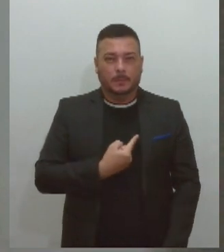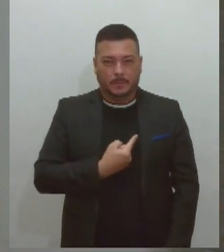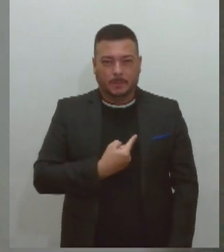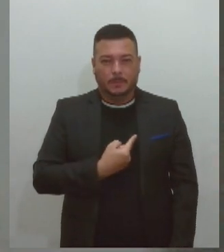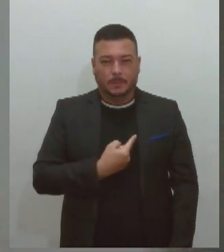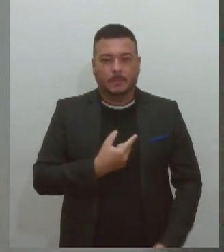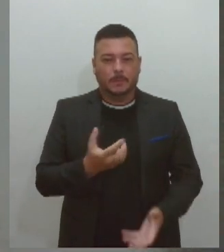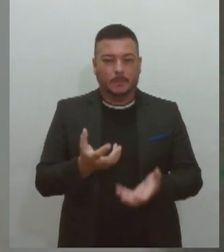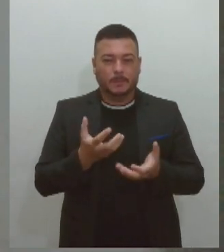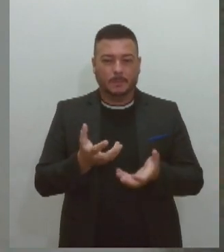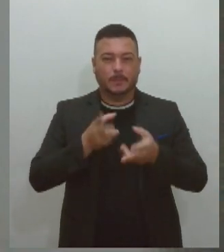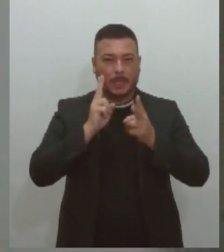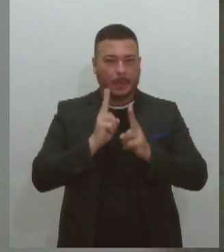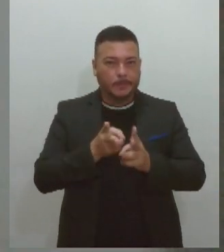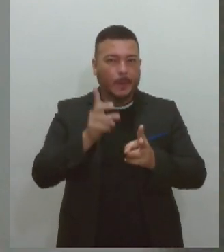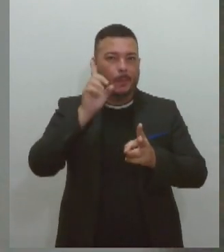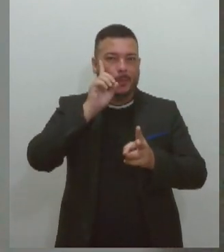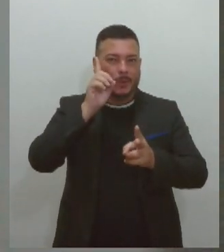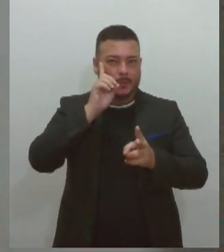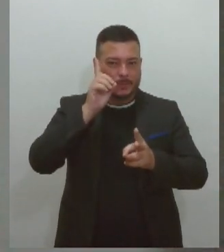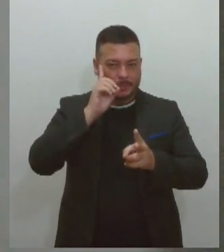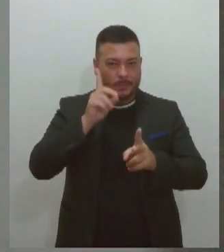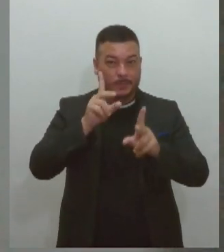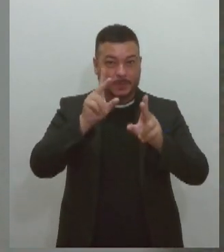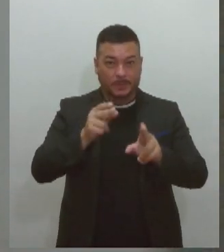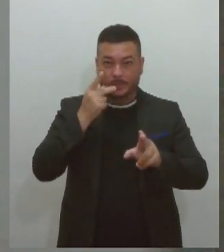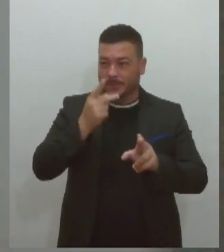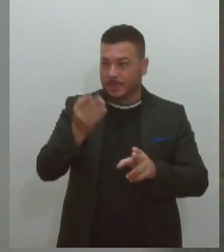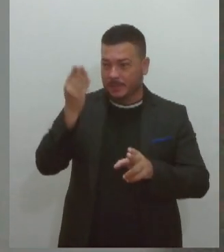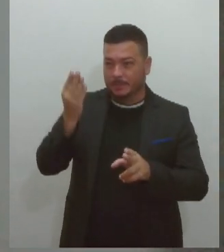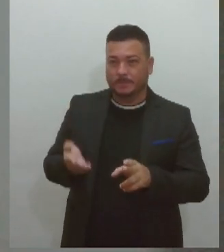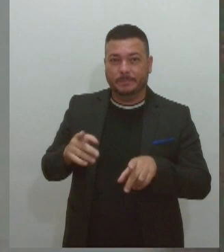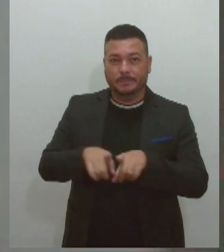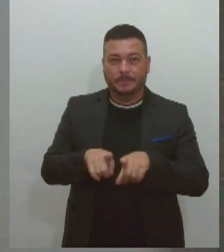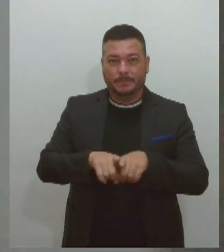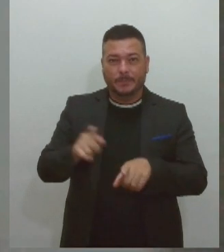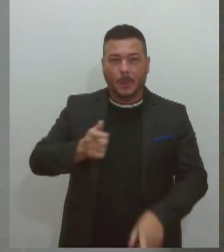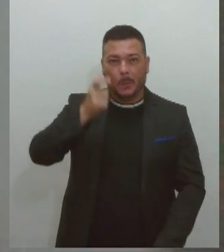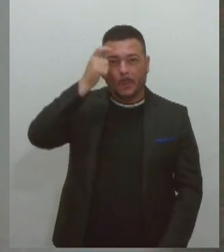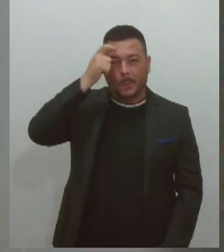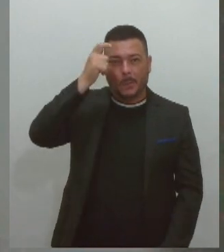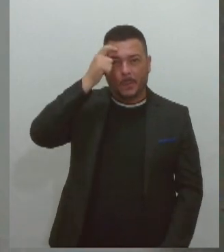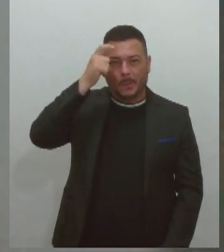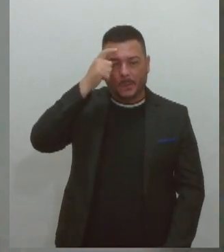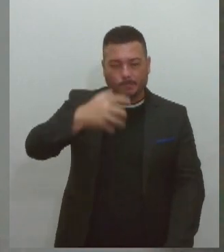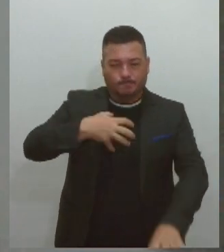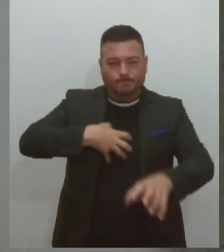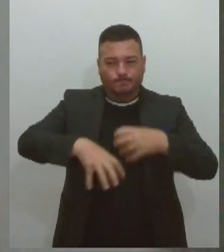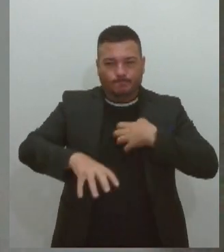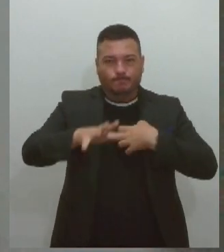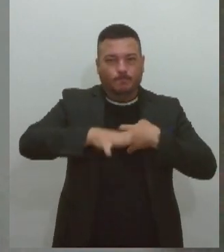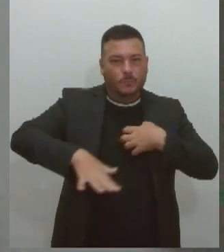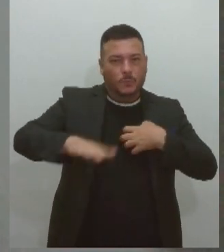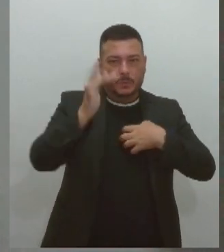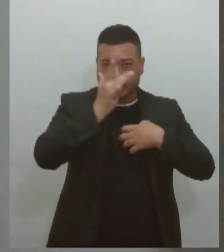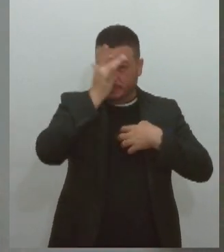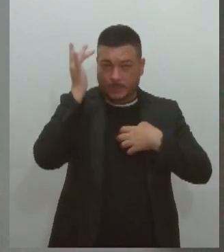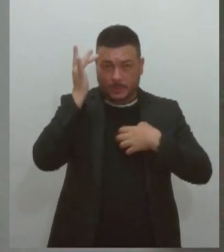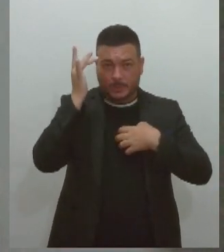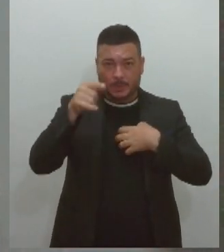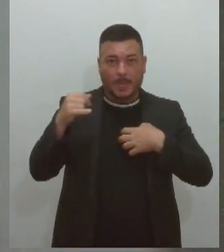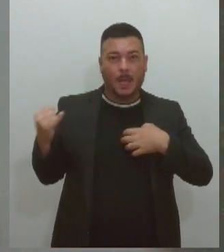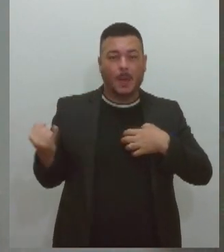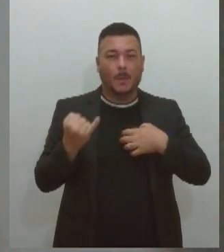cada dia, né? Como foi dito pela entrada, conscientizar, sensibilizar as pessoas pela importância desses